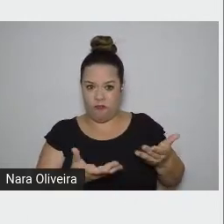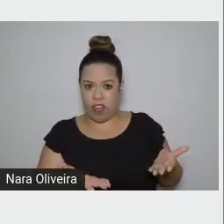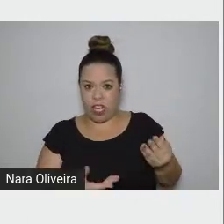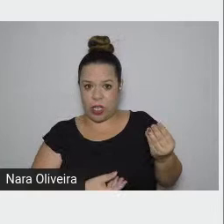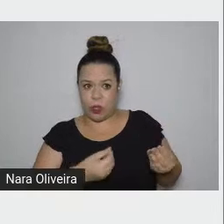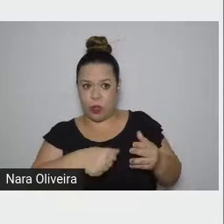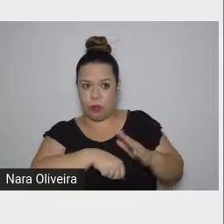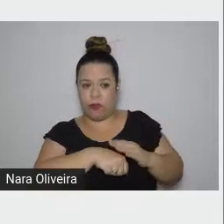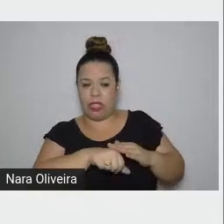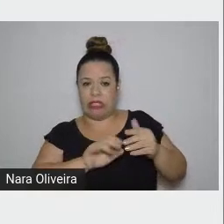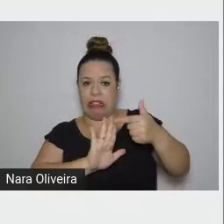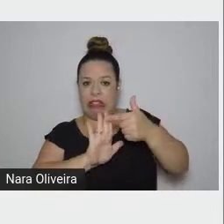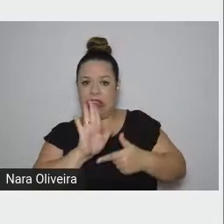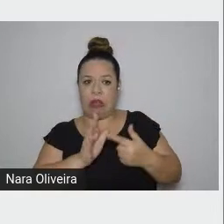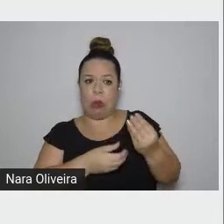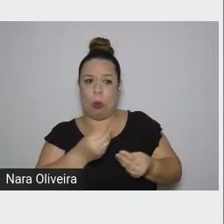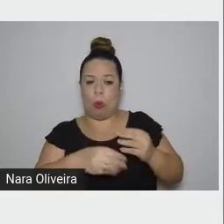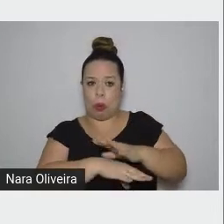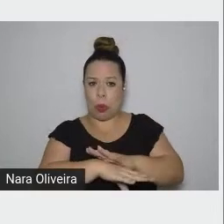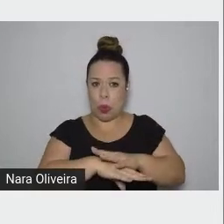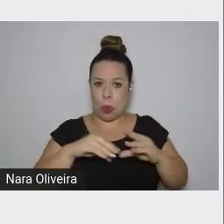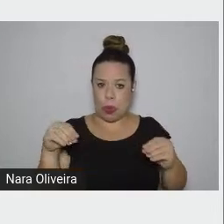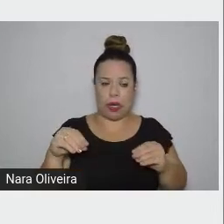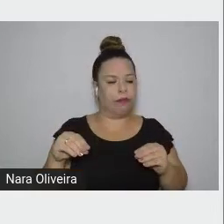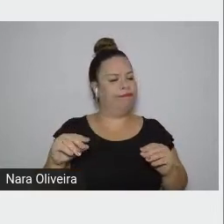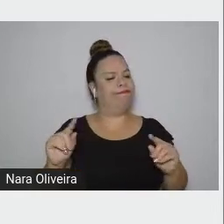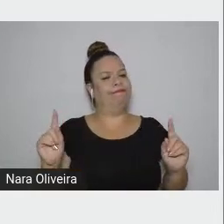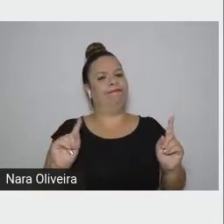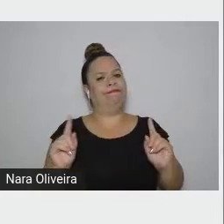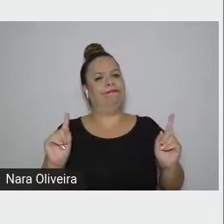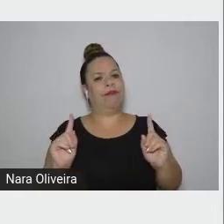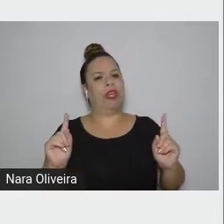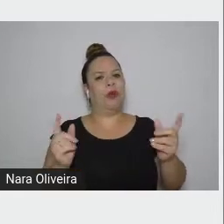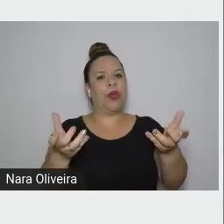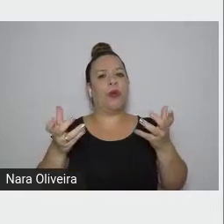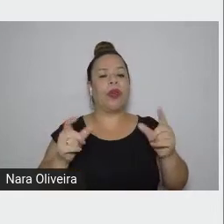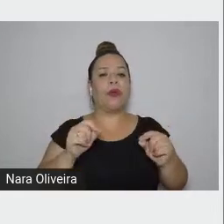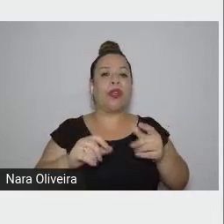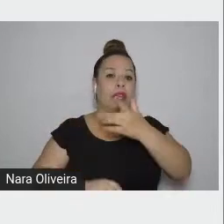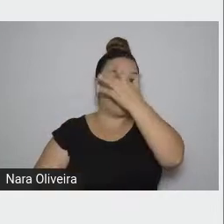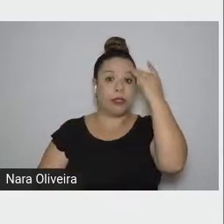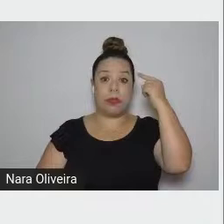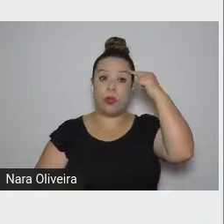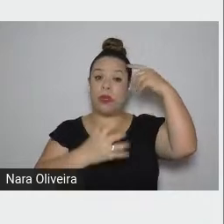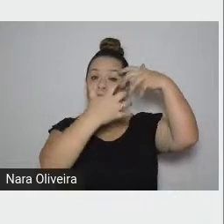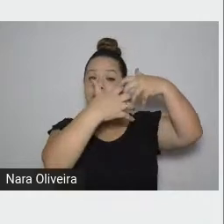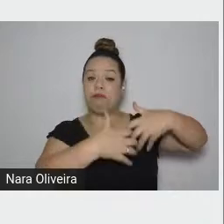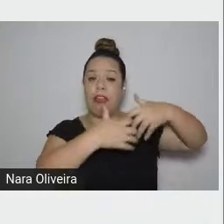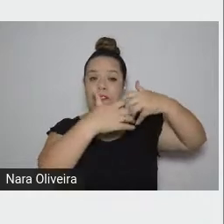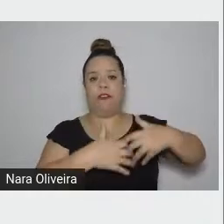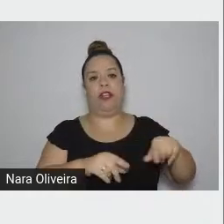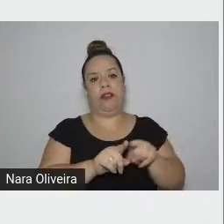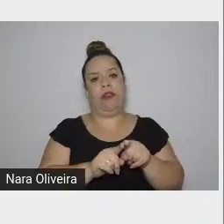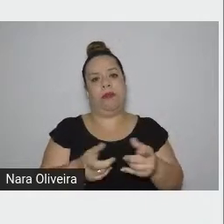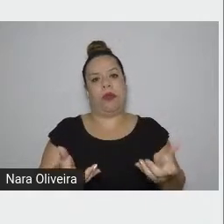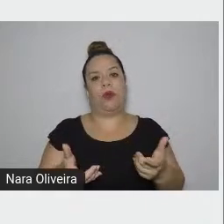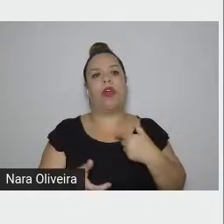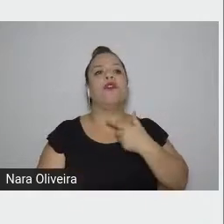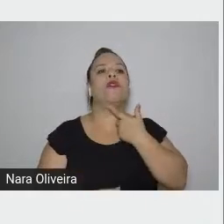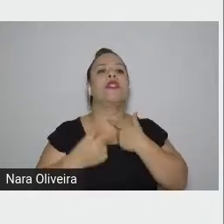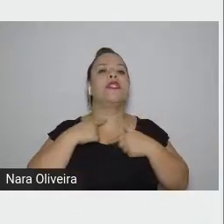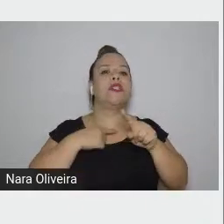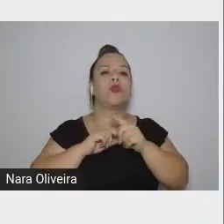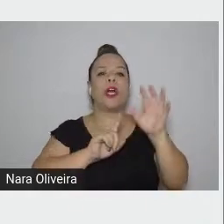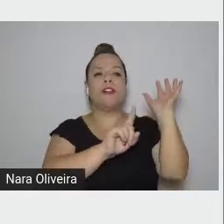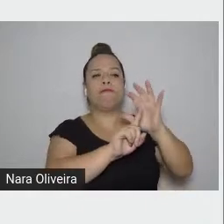remédio. O que eu quero é inquietar, é fazer pensar. e isso